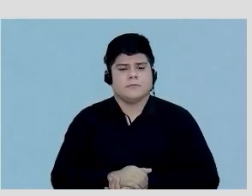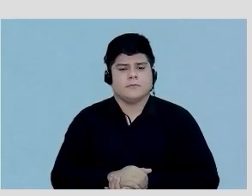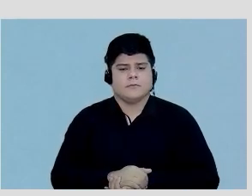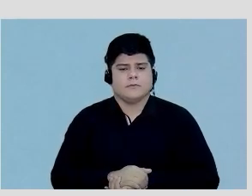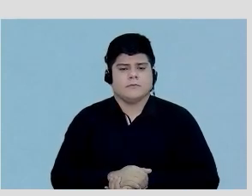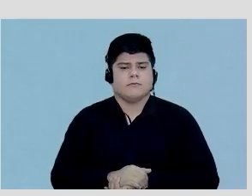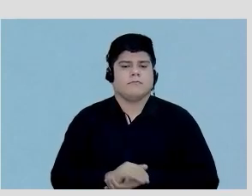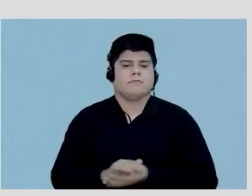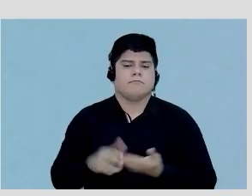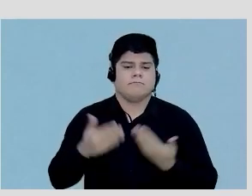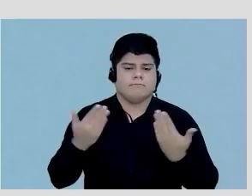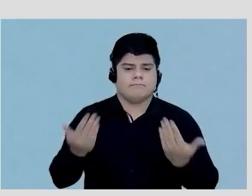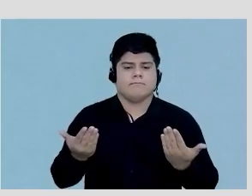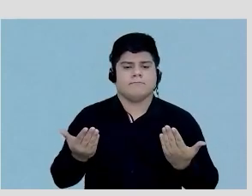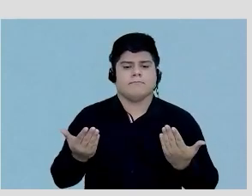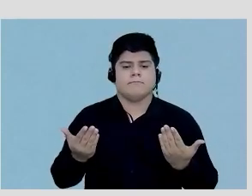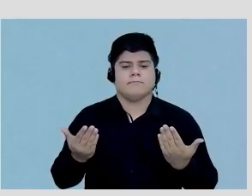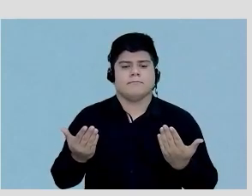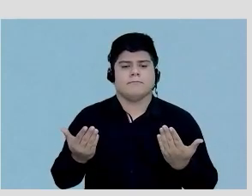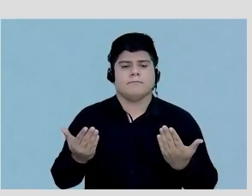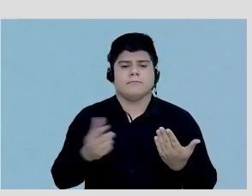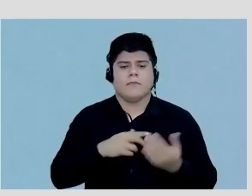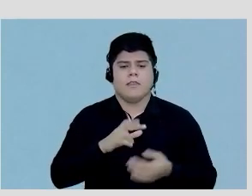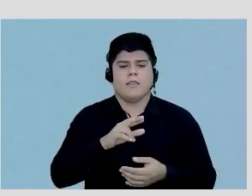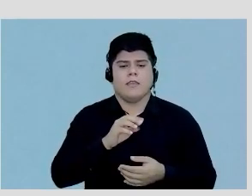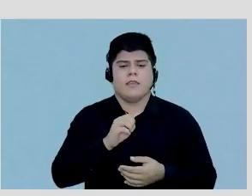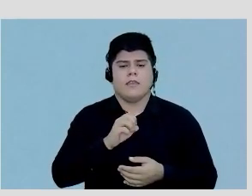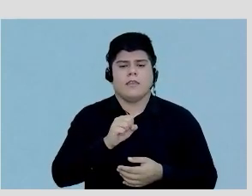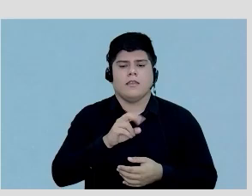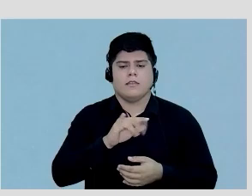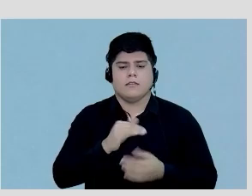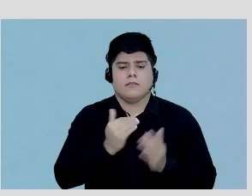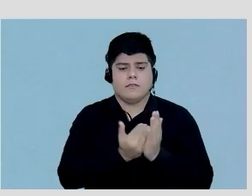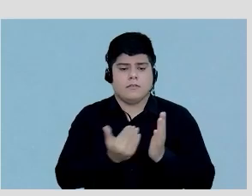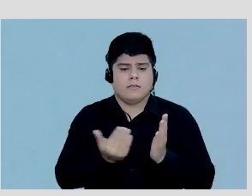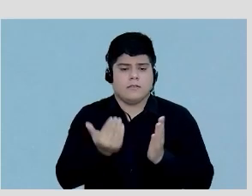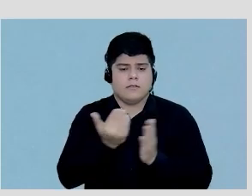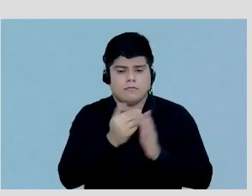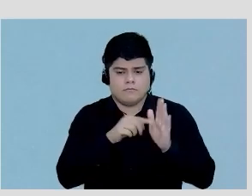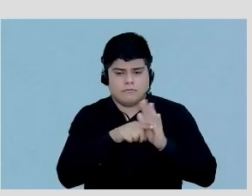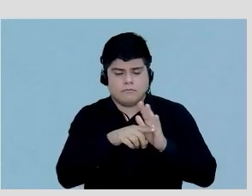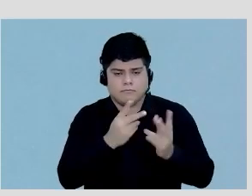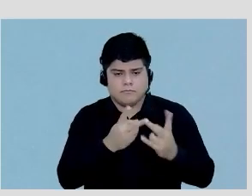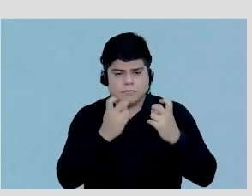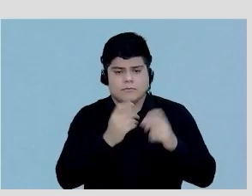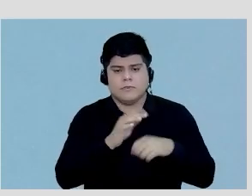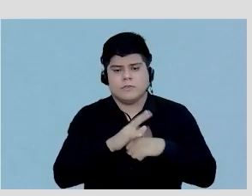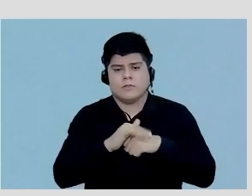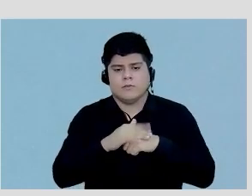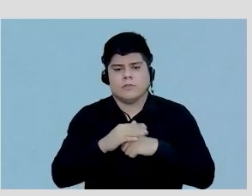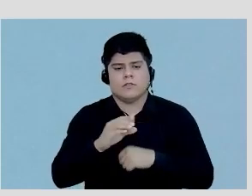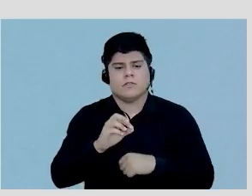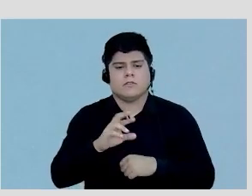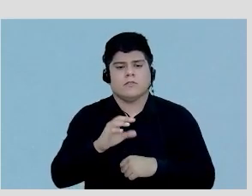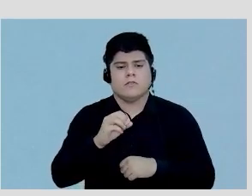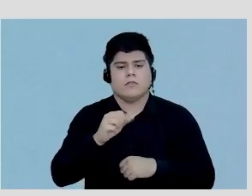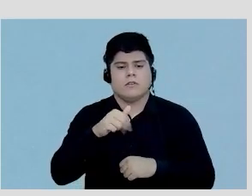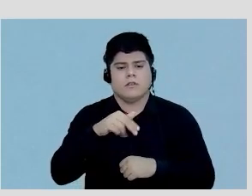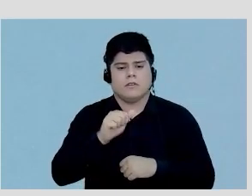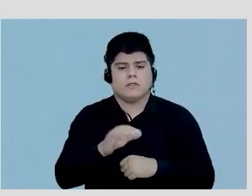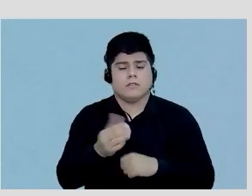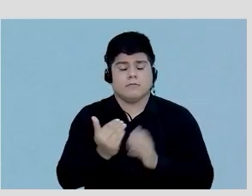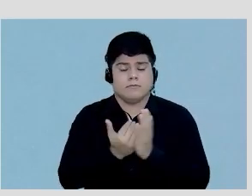Então, a reserva de fluxo, aumenta a sensibilidade da detecção da doença coronária da crivascular de